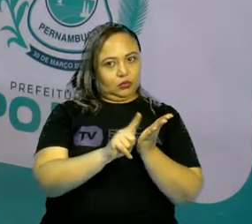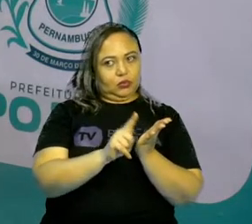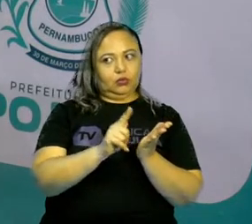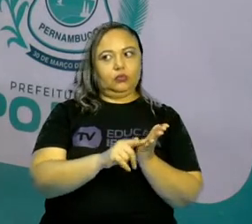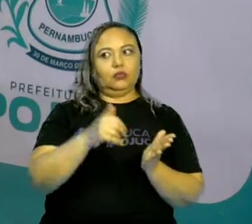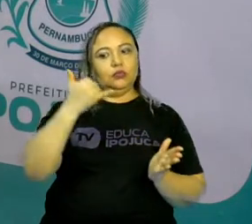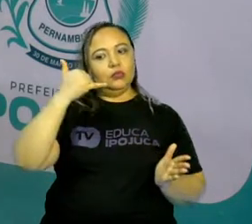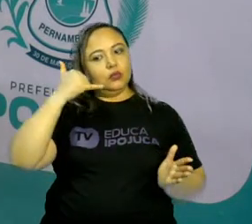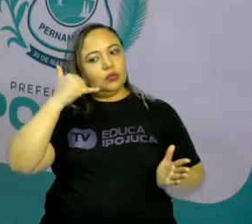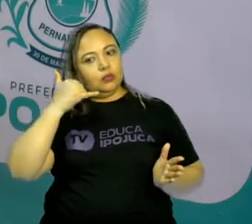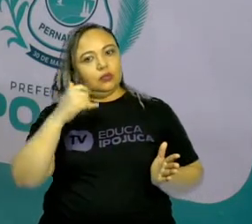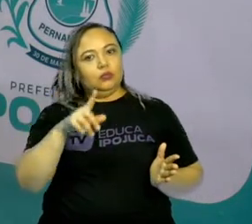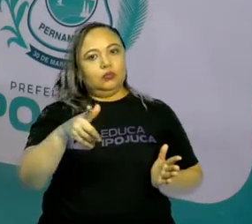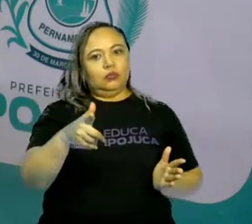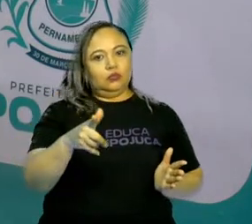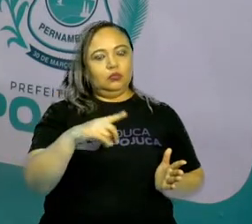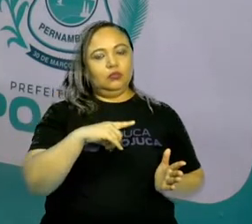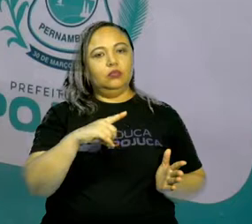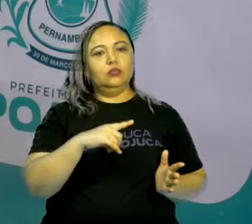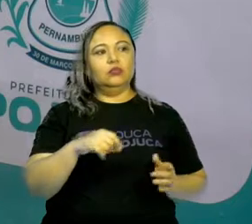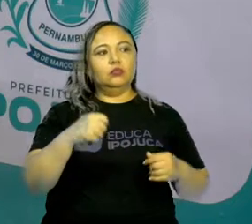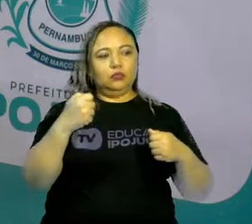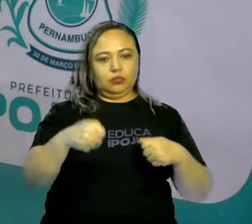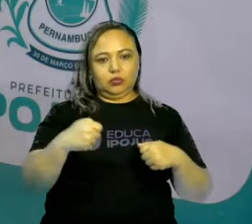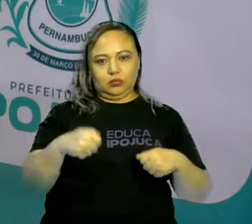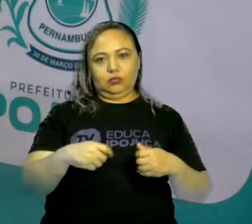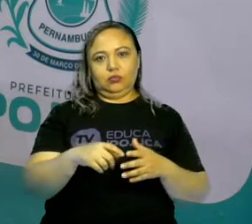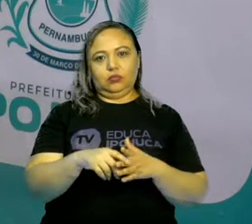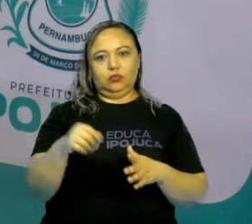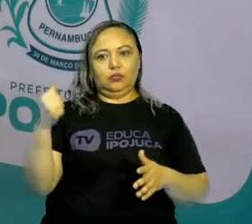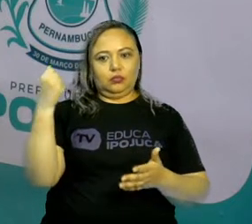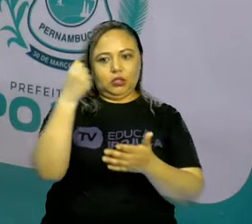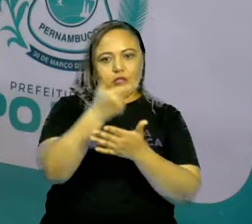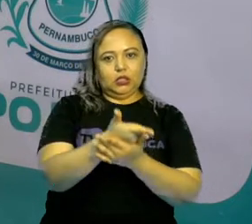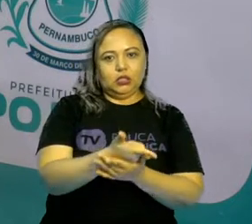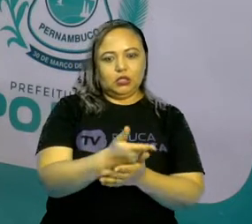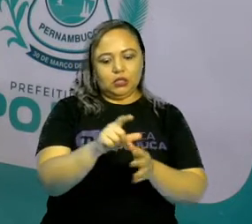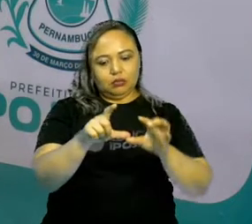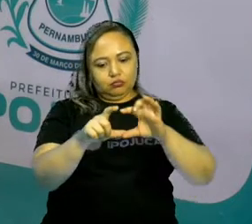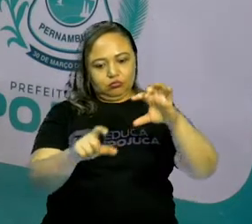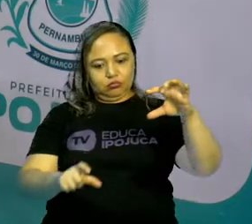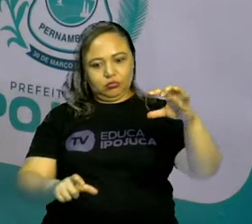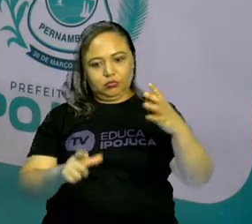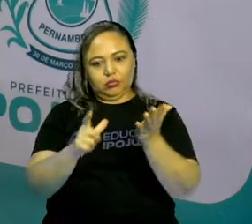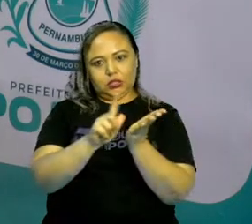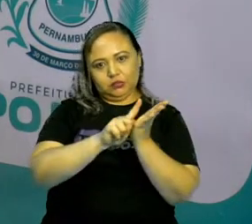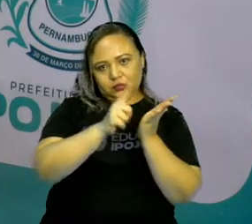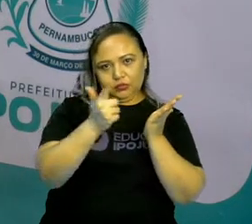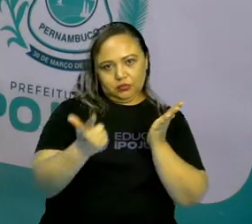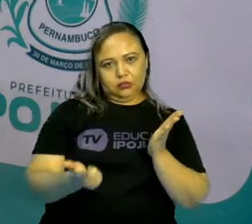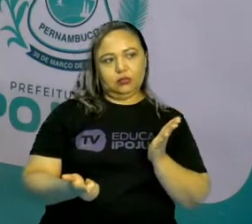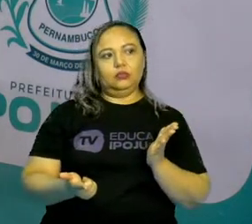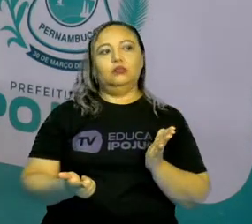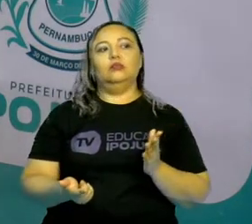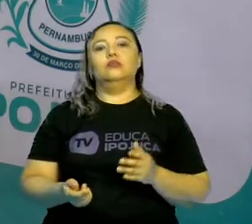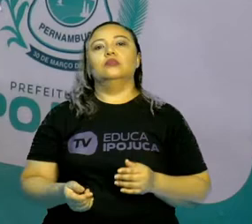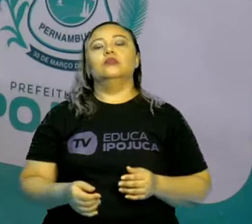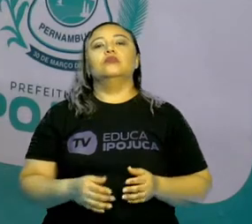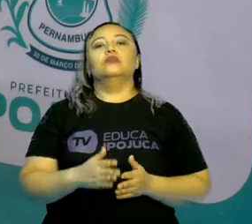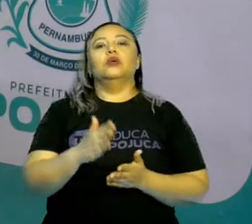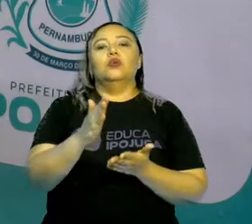desculpa, pós-pago, aí tem que receber uma continha, aqueles que tem, que fazem muitas